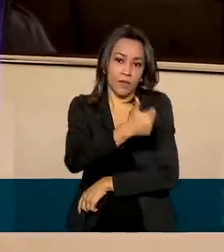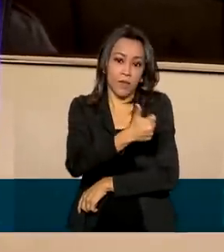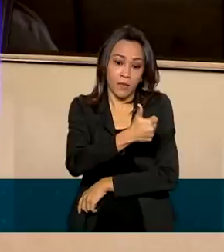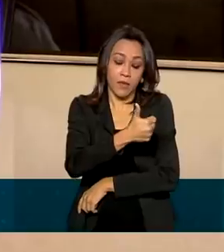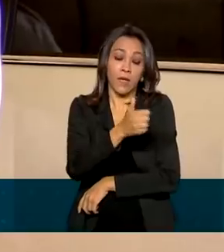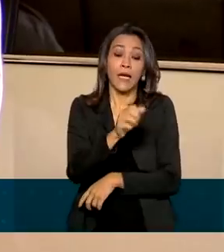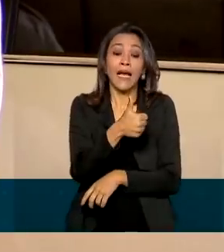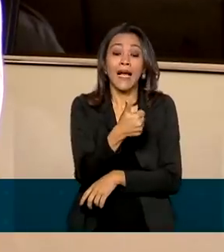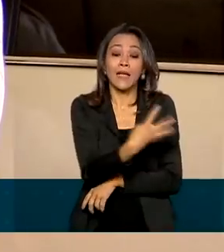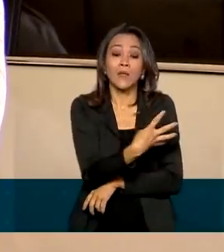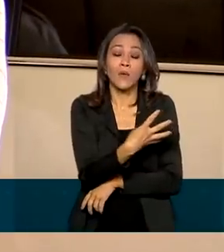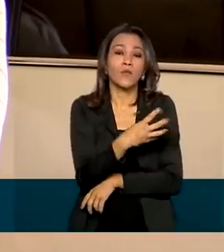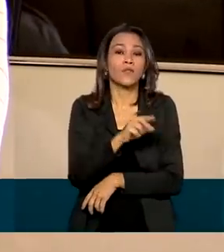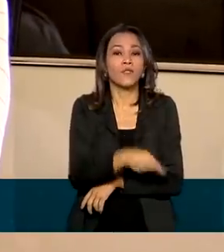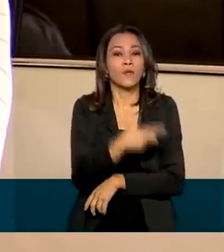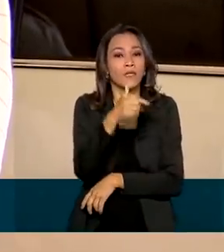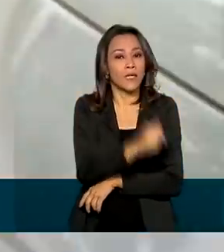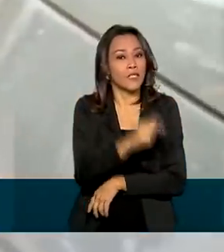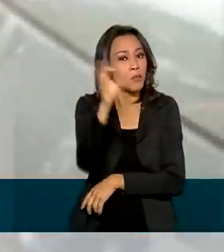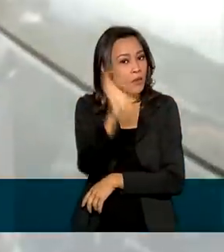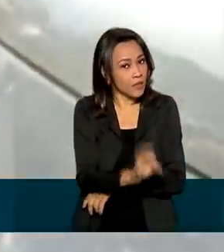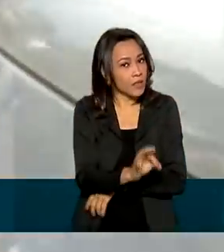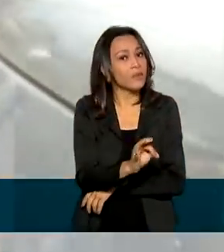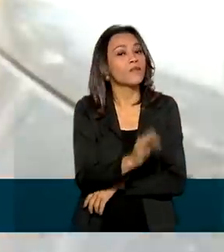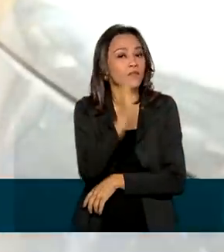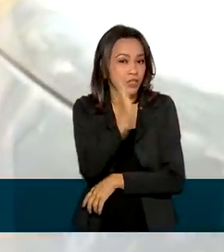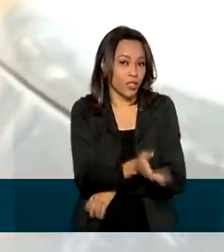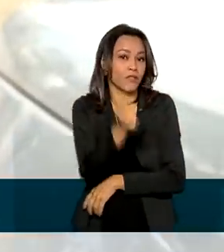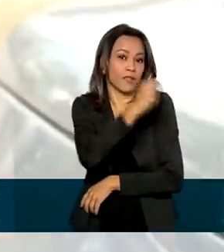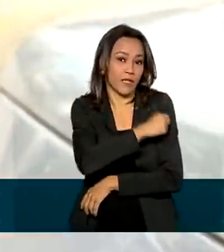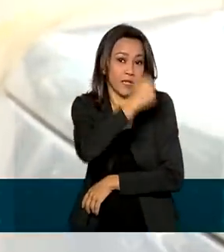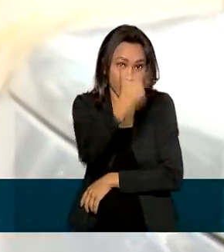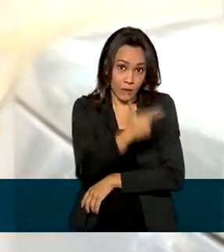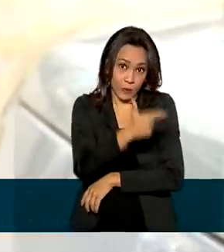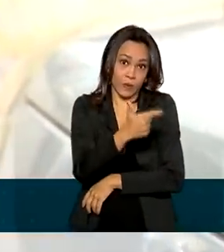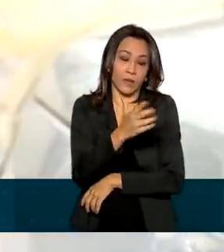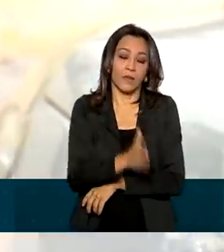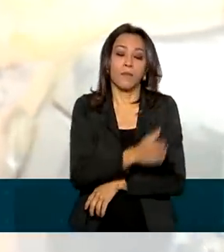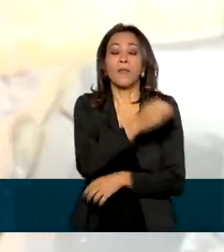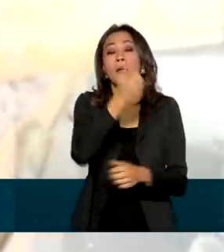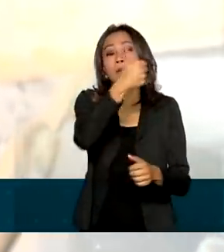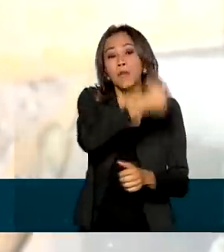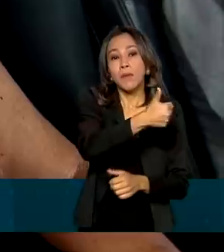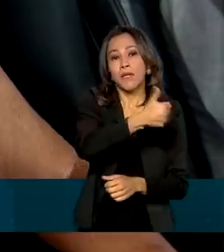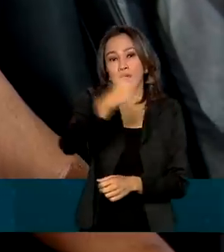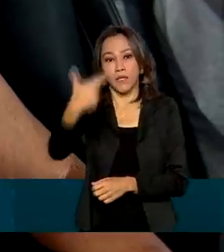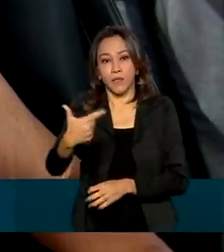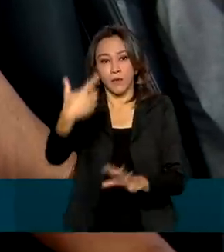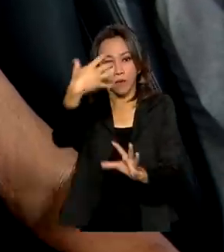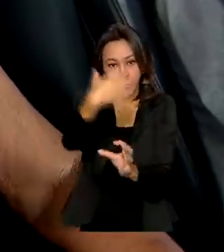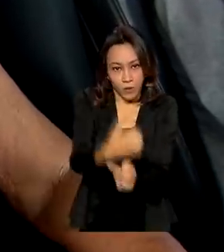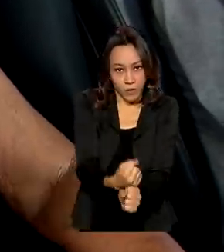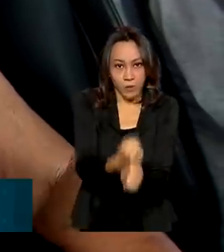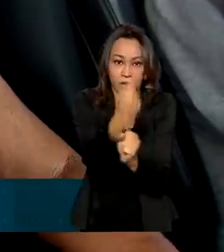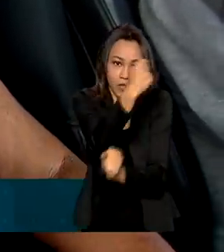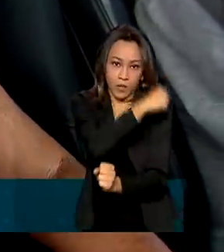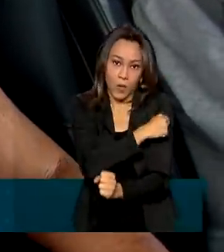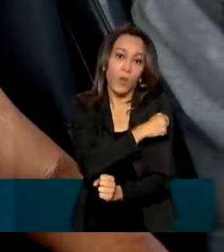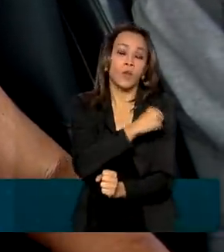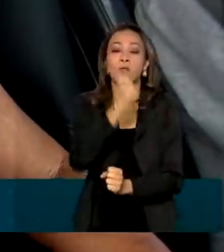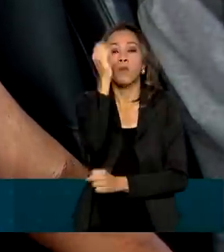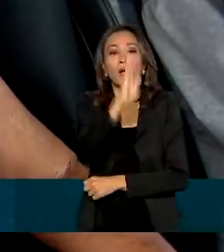% da população vacinável do Brasil. Somando a primeira e a segunda dose, o Brasil tem quase